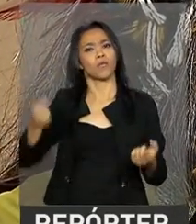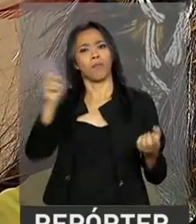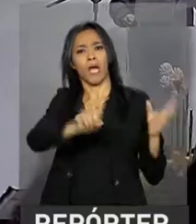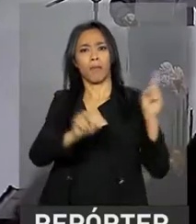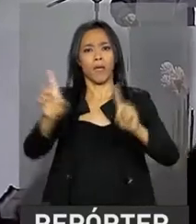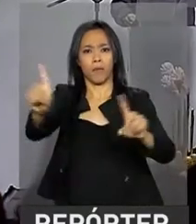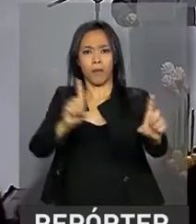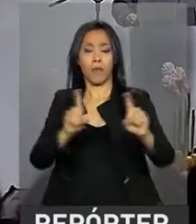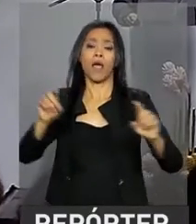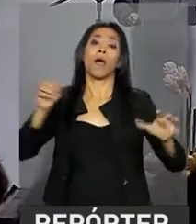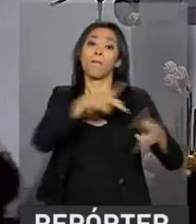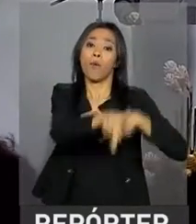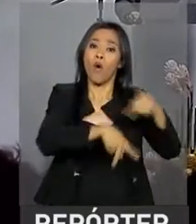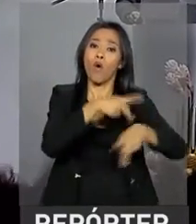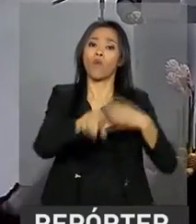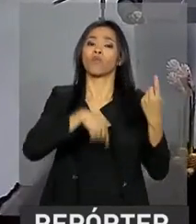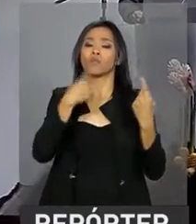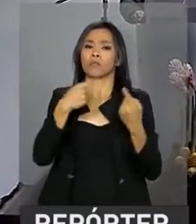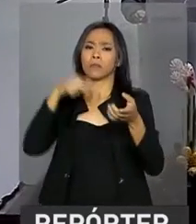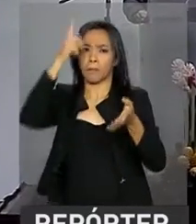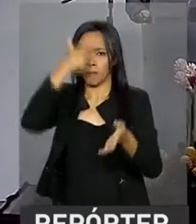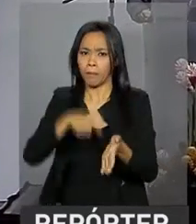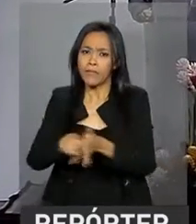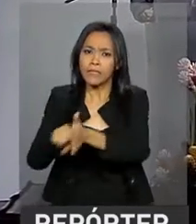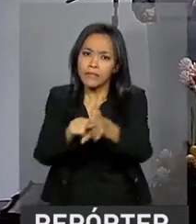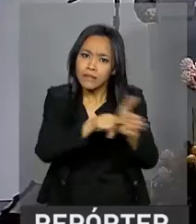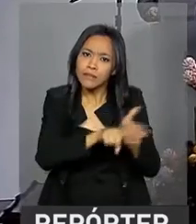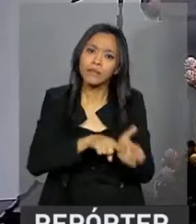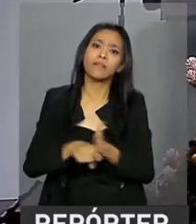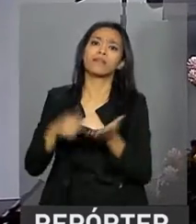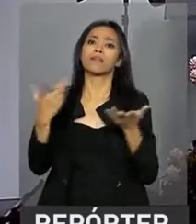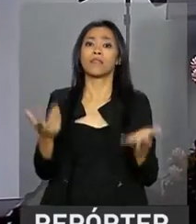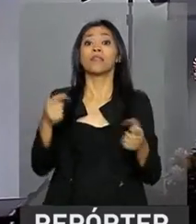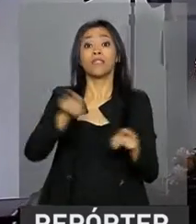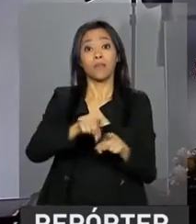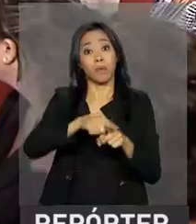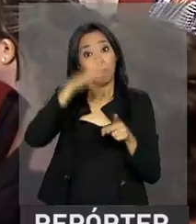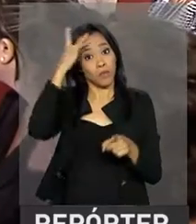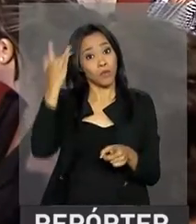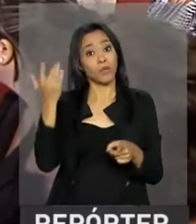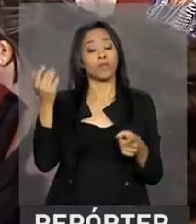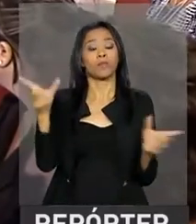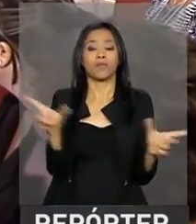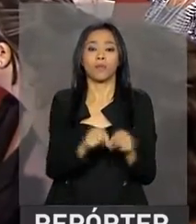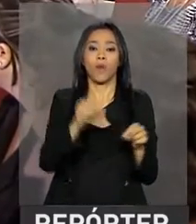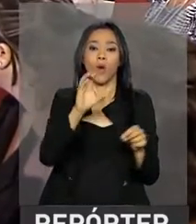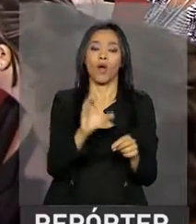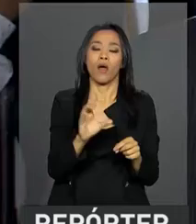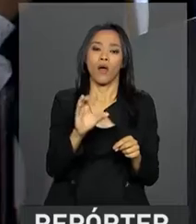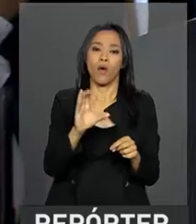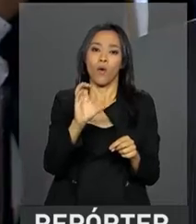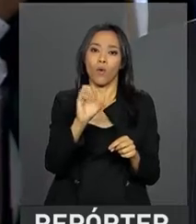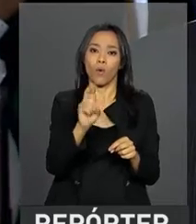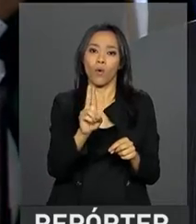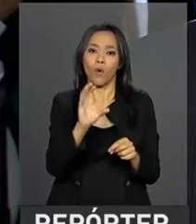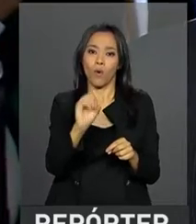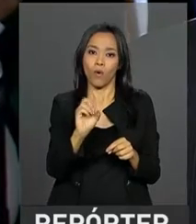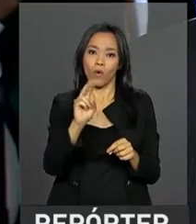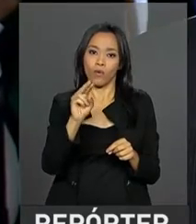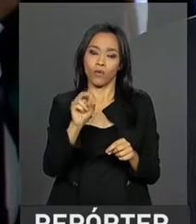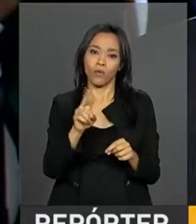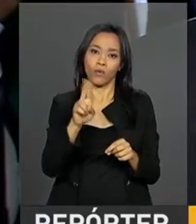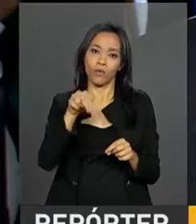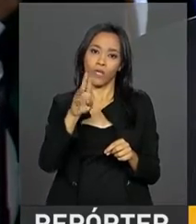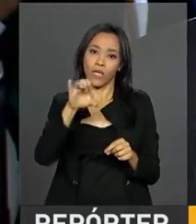tradicionais, pesquisadores e membros de organizações internacionais como o Banco Mundial e a Unesco. O objetivo do